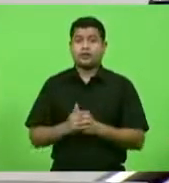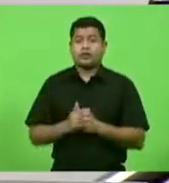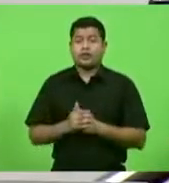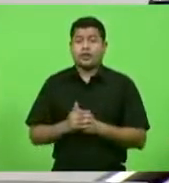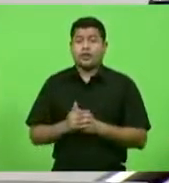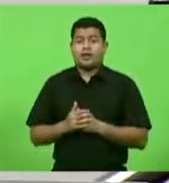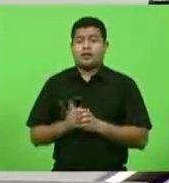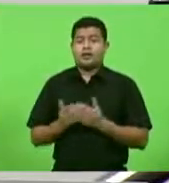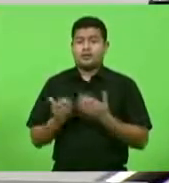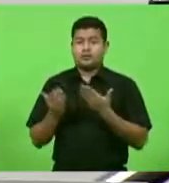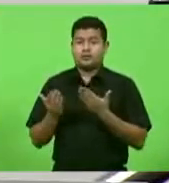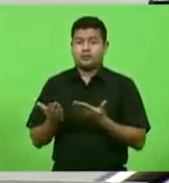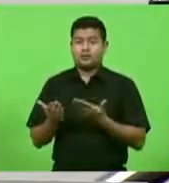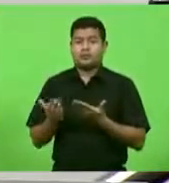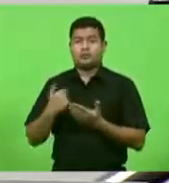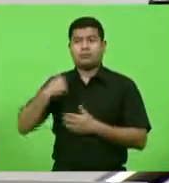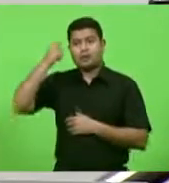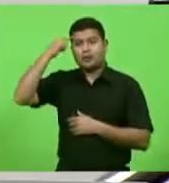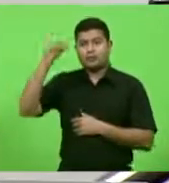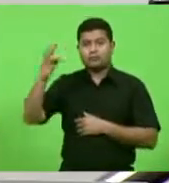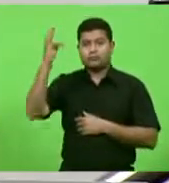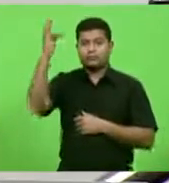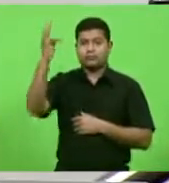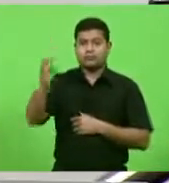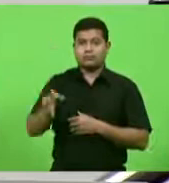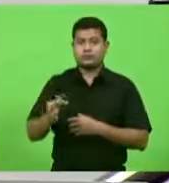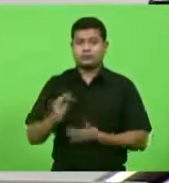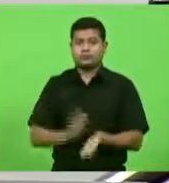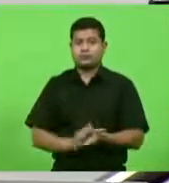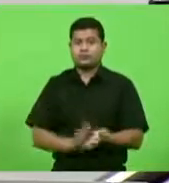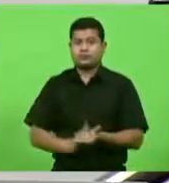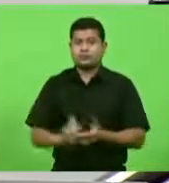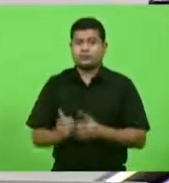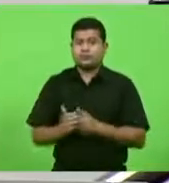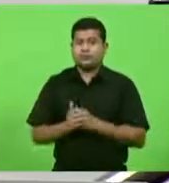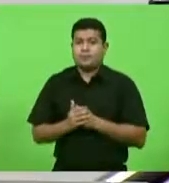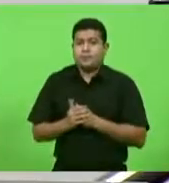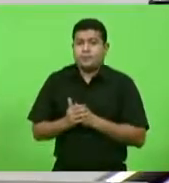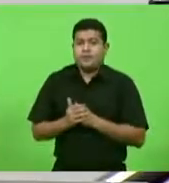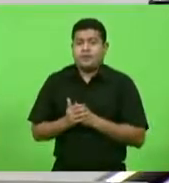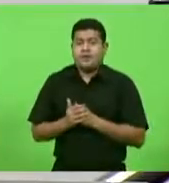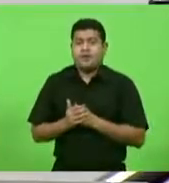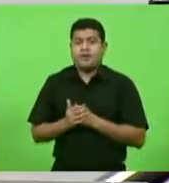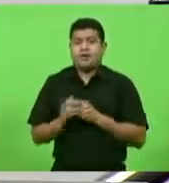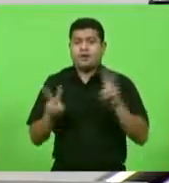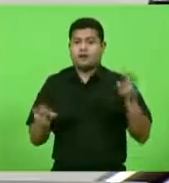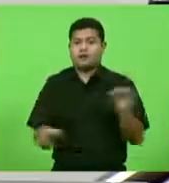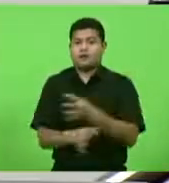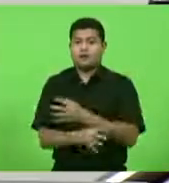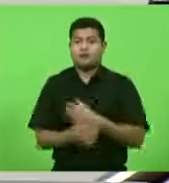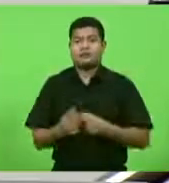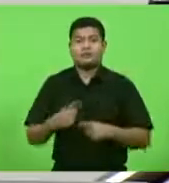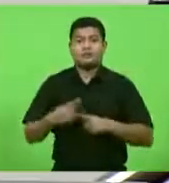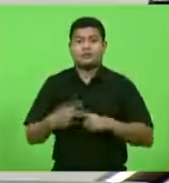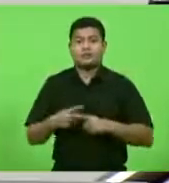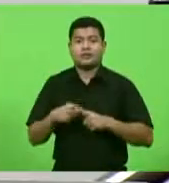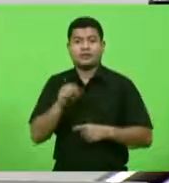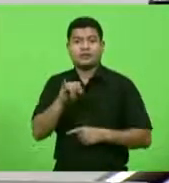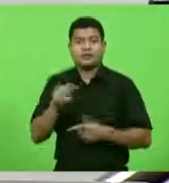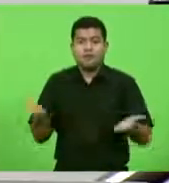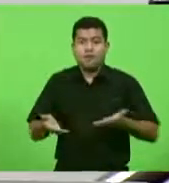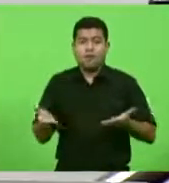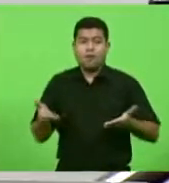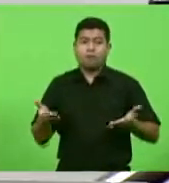ou avaliação de cenários fecha as aspas até porque se hoje estamos numa situação de